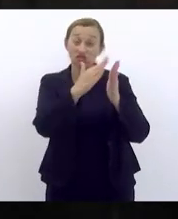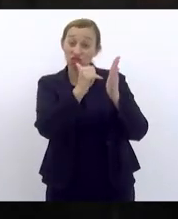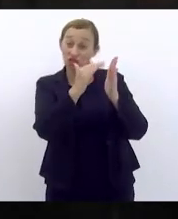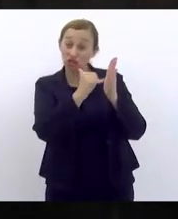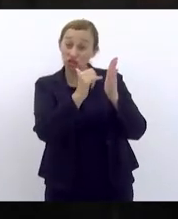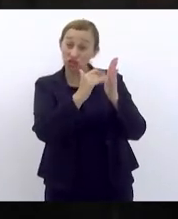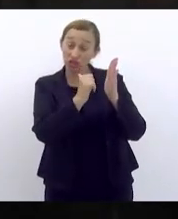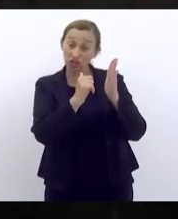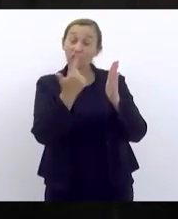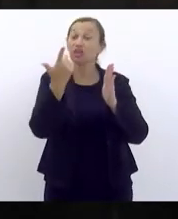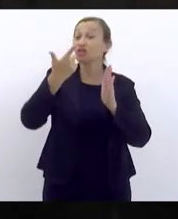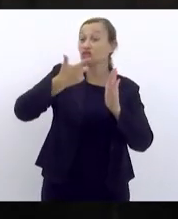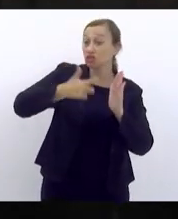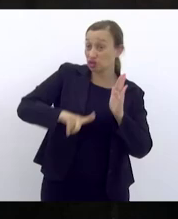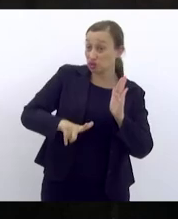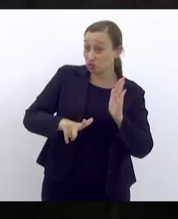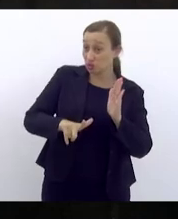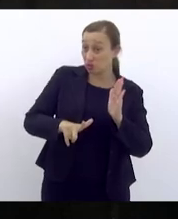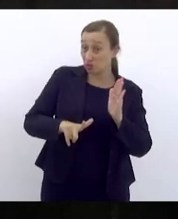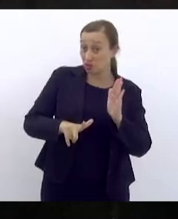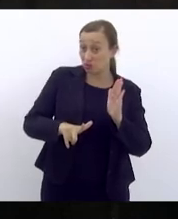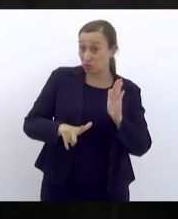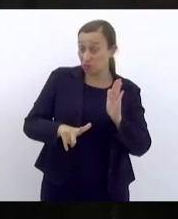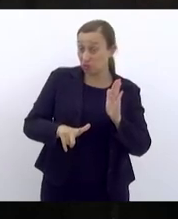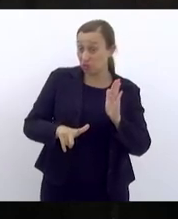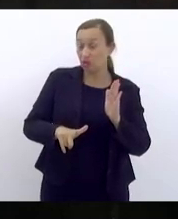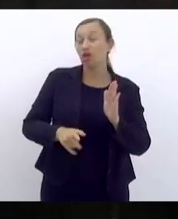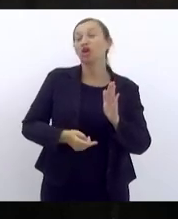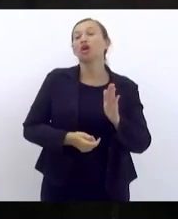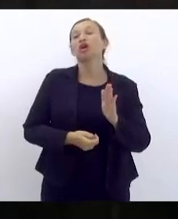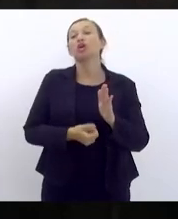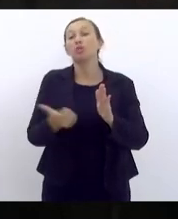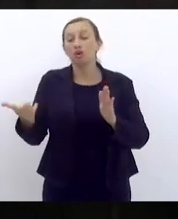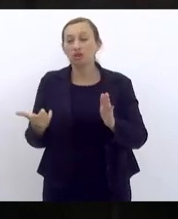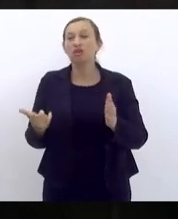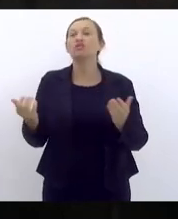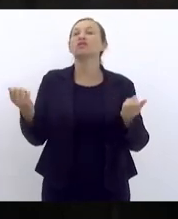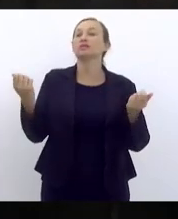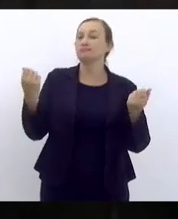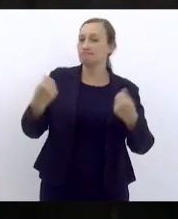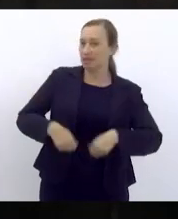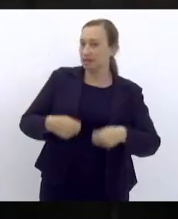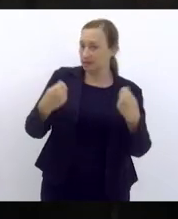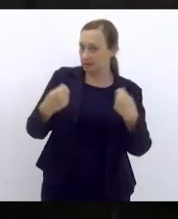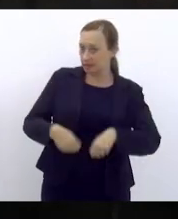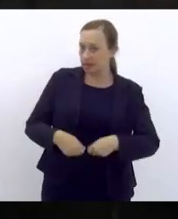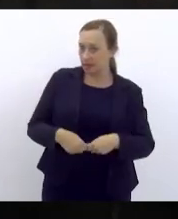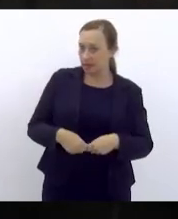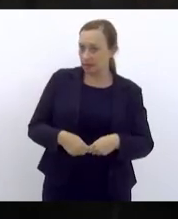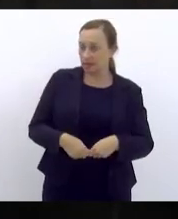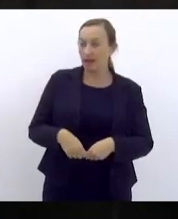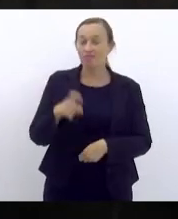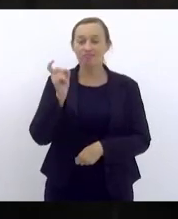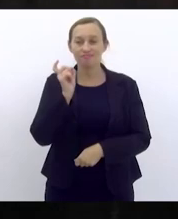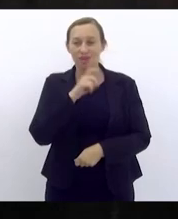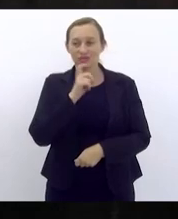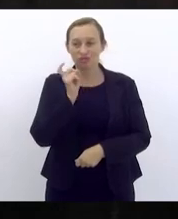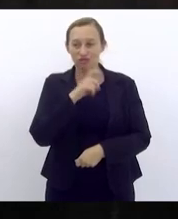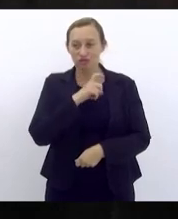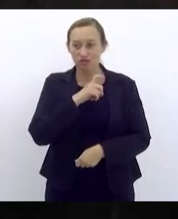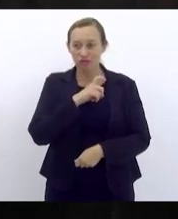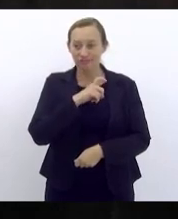mais uma vez e quantas vezes forem necessárias a mentira